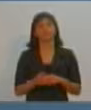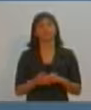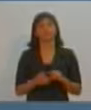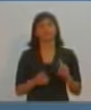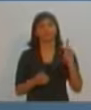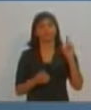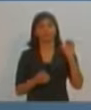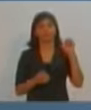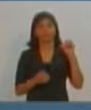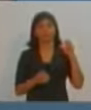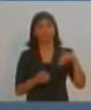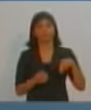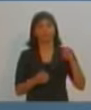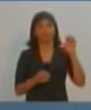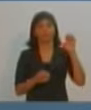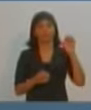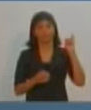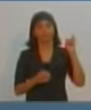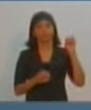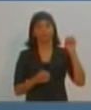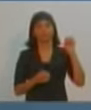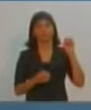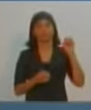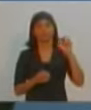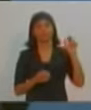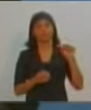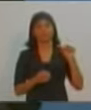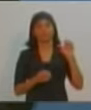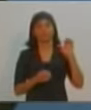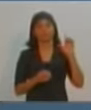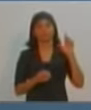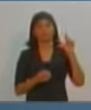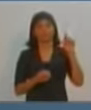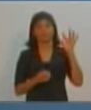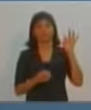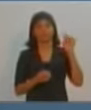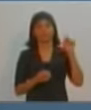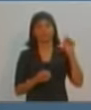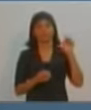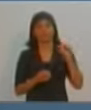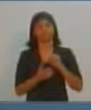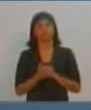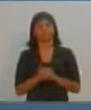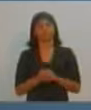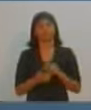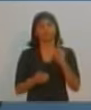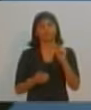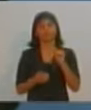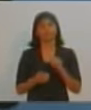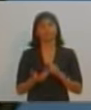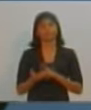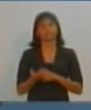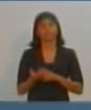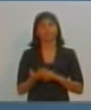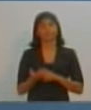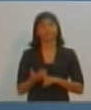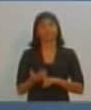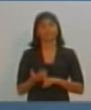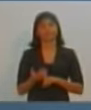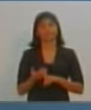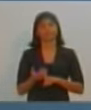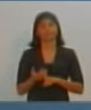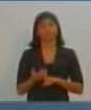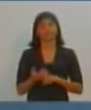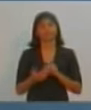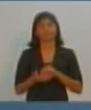Donizete Marcelino. Eu gostaria que o candidato João Cláudio comentasse. Candidato, você promete criar um metrô de superfície caso